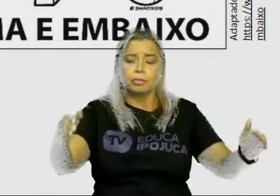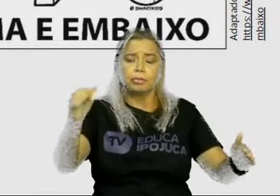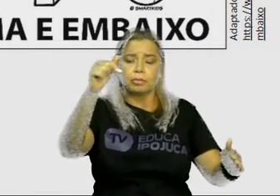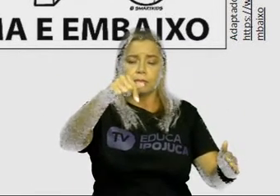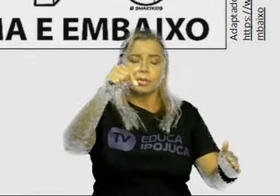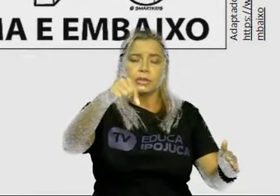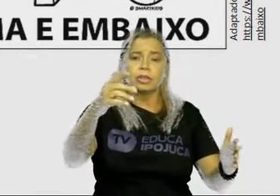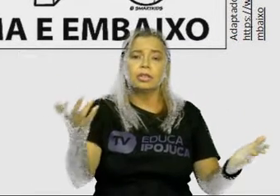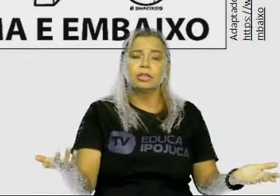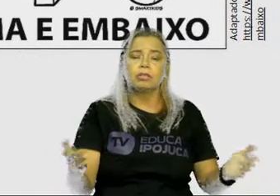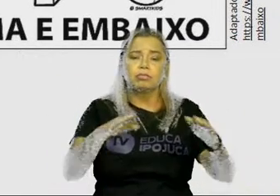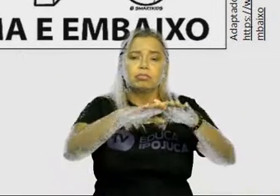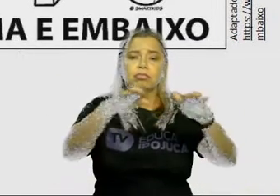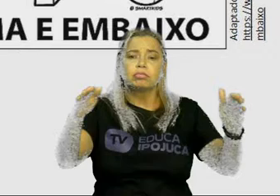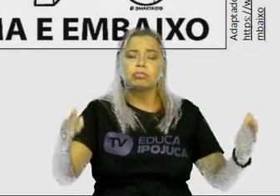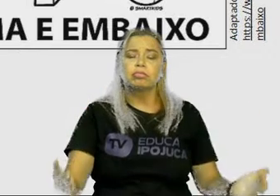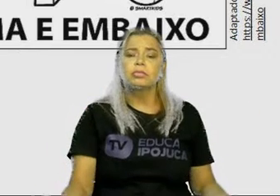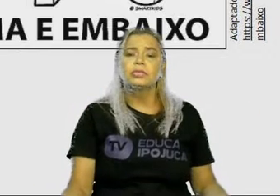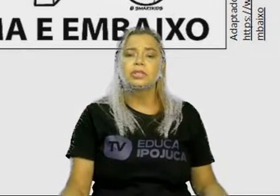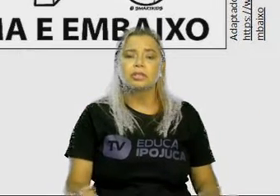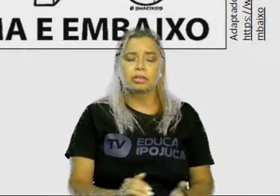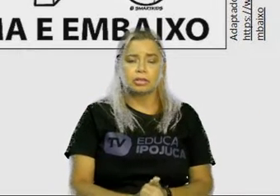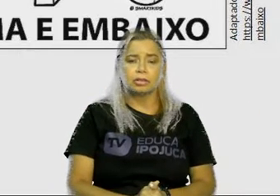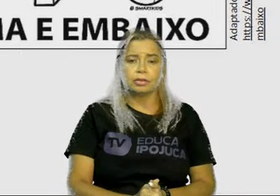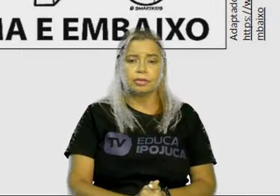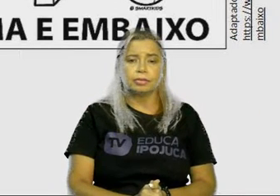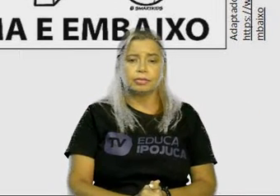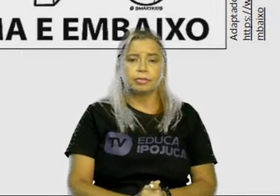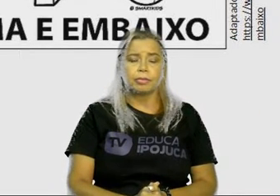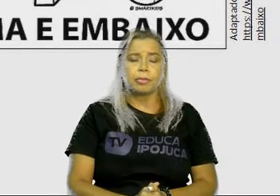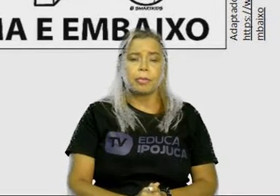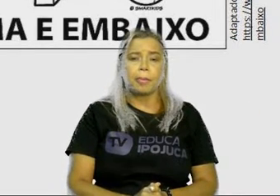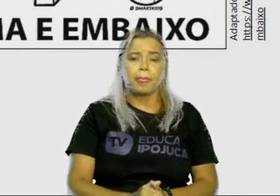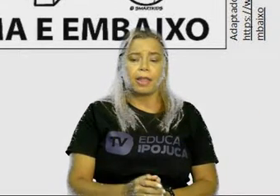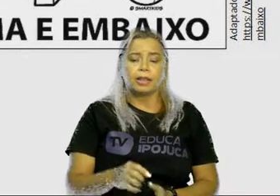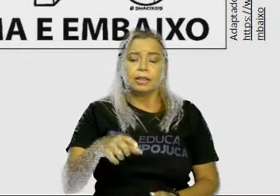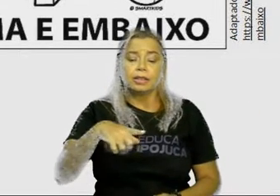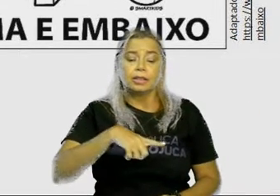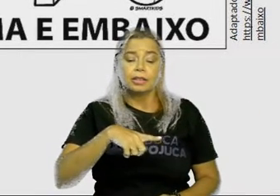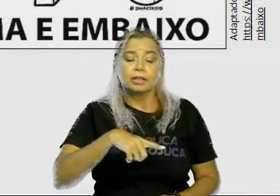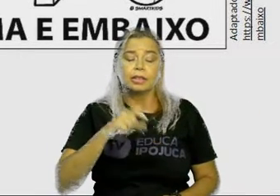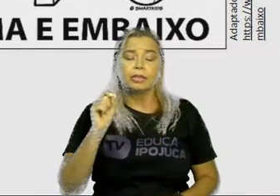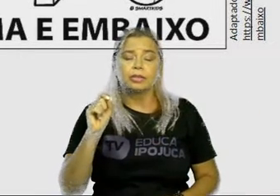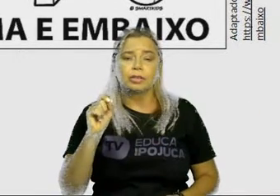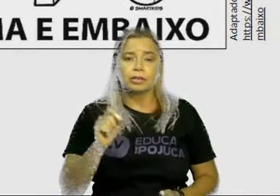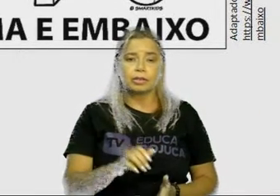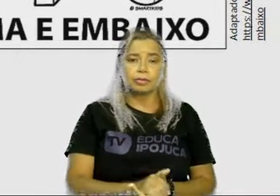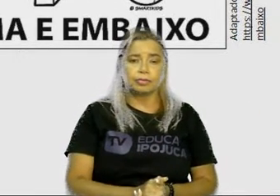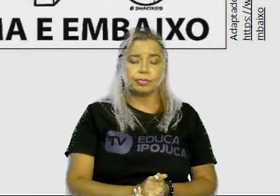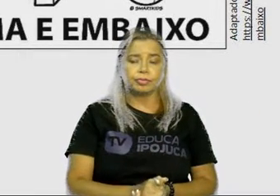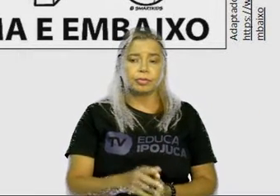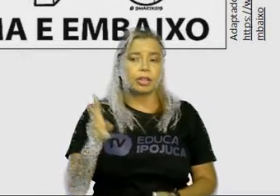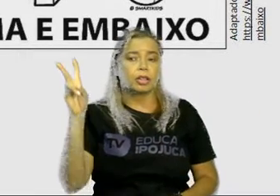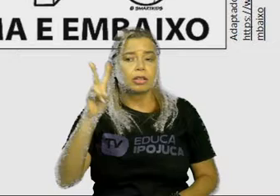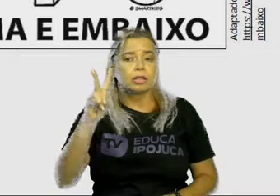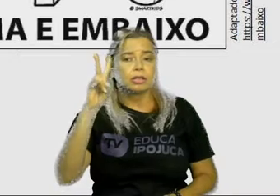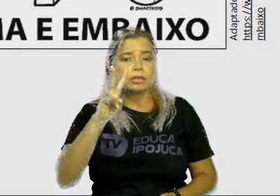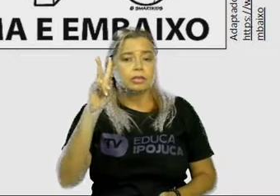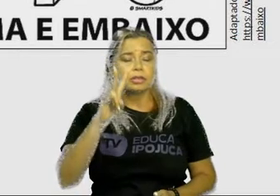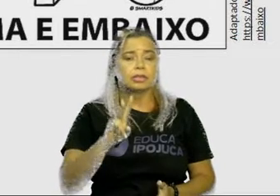mesa é o ponto de referência. Portanto, em cima da mesa eu tenho o que? Observe.